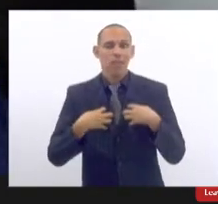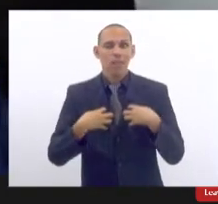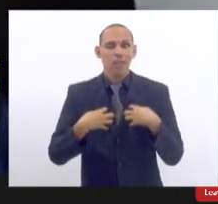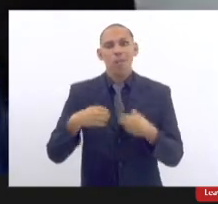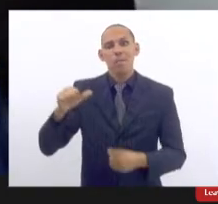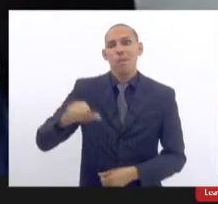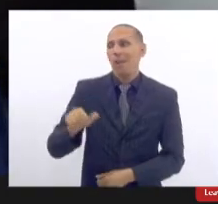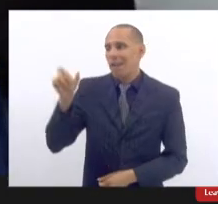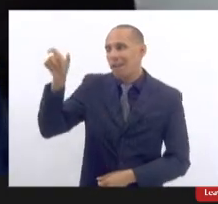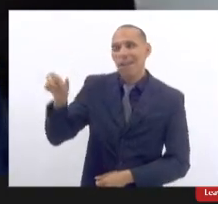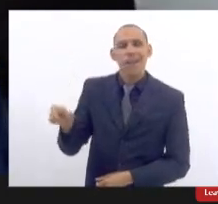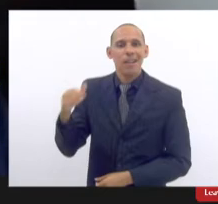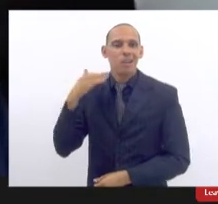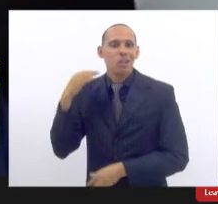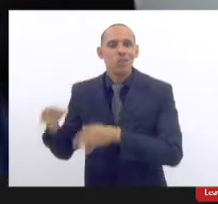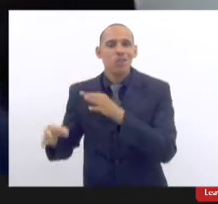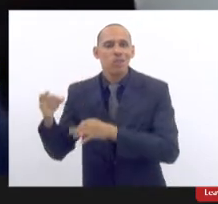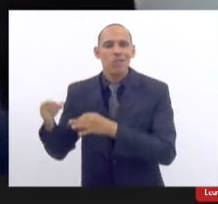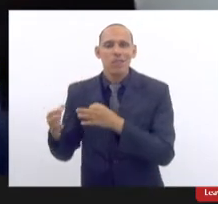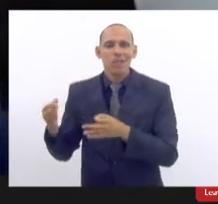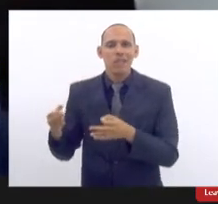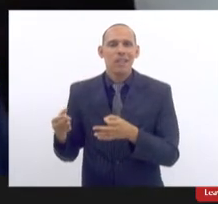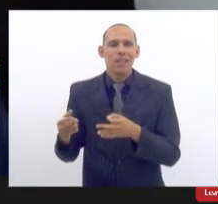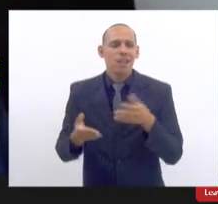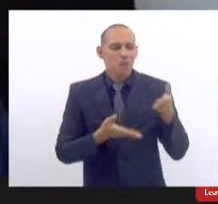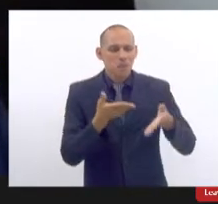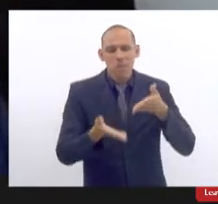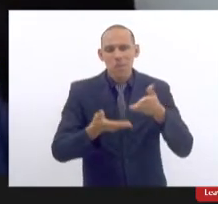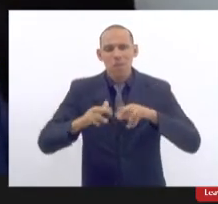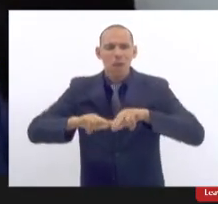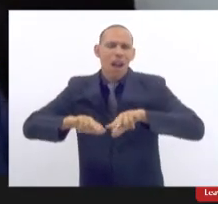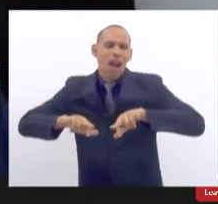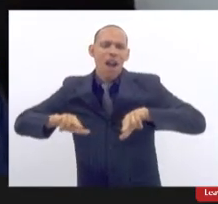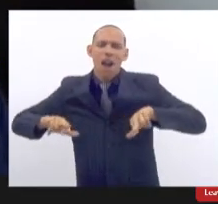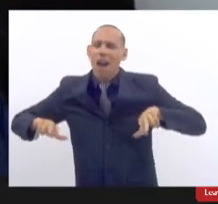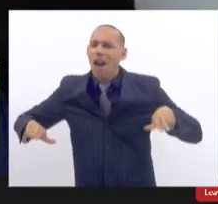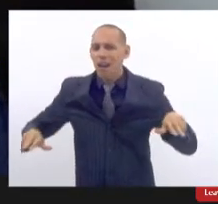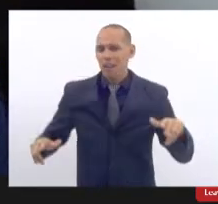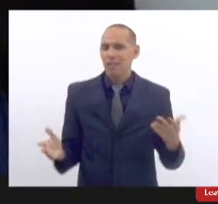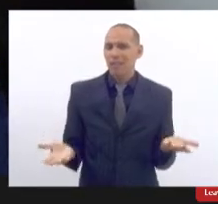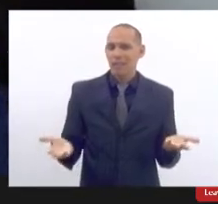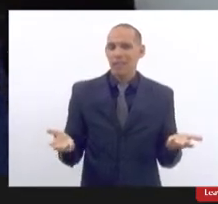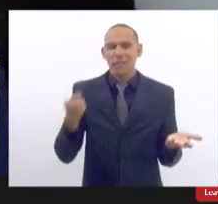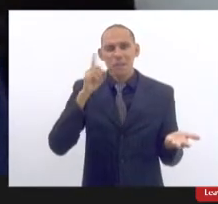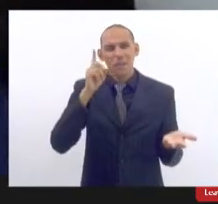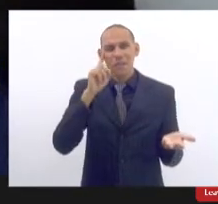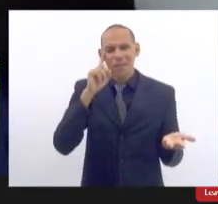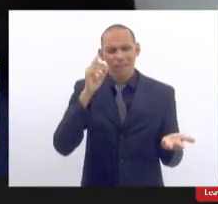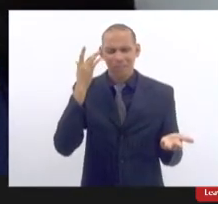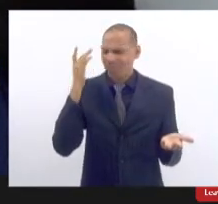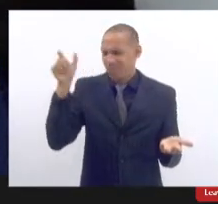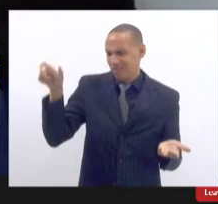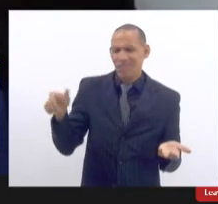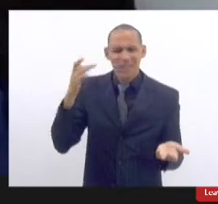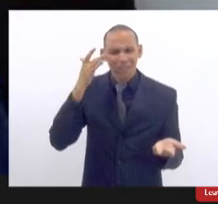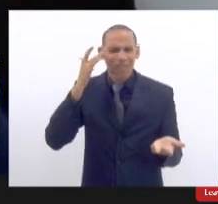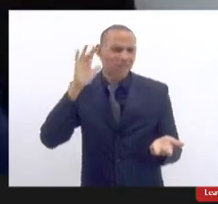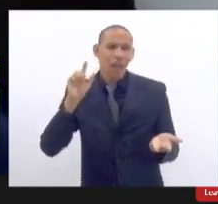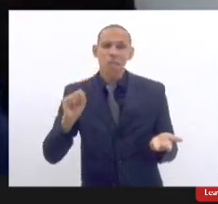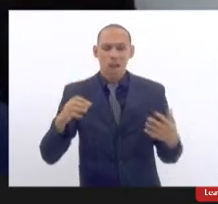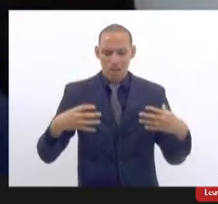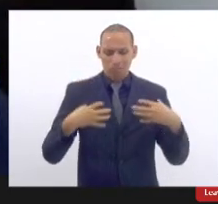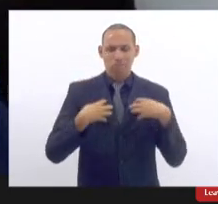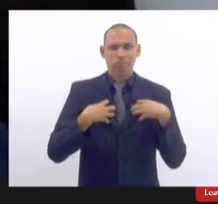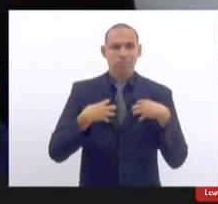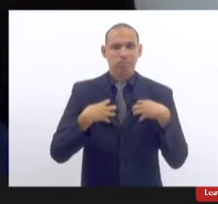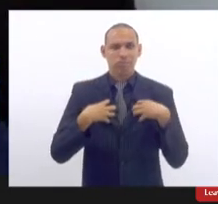lida com diversos casos de naturezas diferentes ali todos os dias e o juiz não sabe que uma prótese